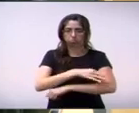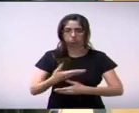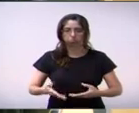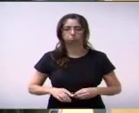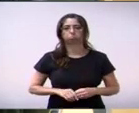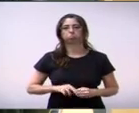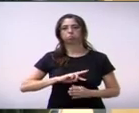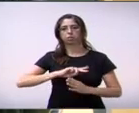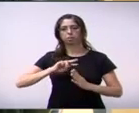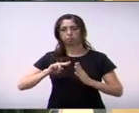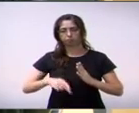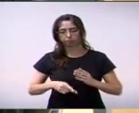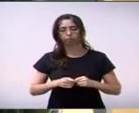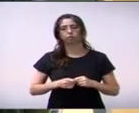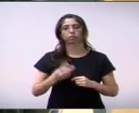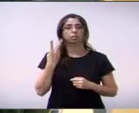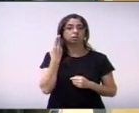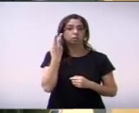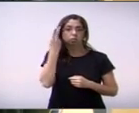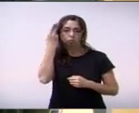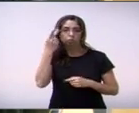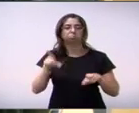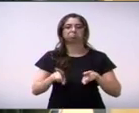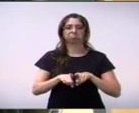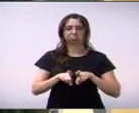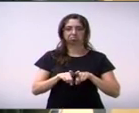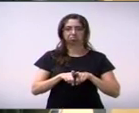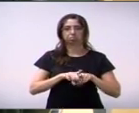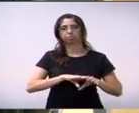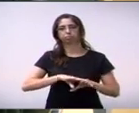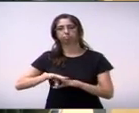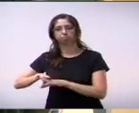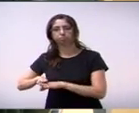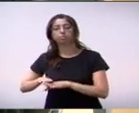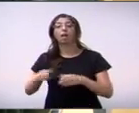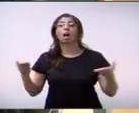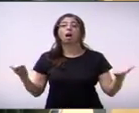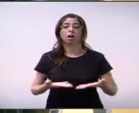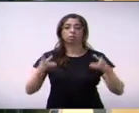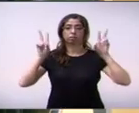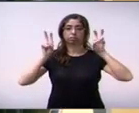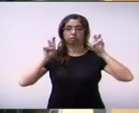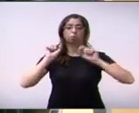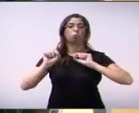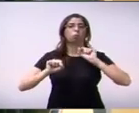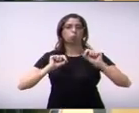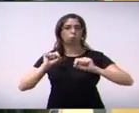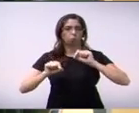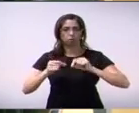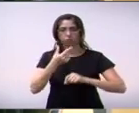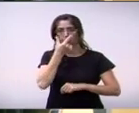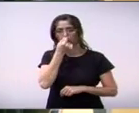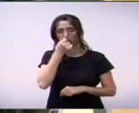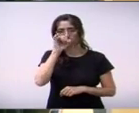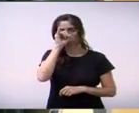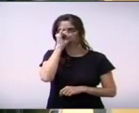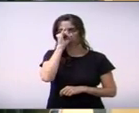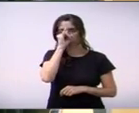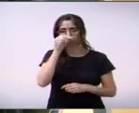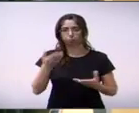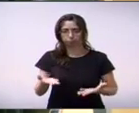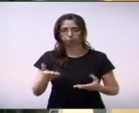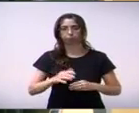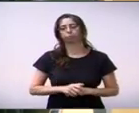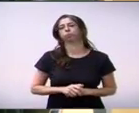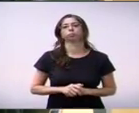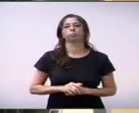relembrando aí que agora está em evidência novamente aí a questão da gripe H1N1, mais conhecida como a gripe do